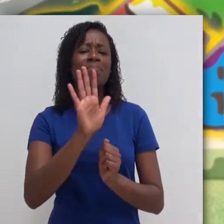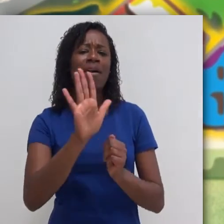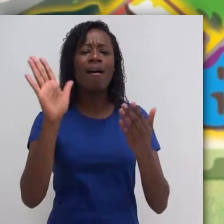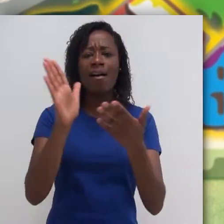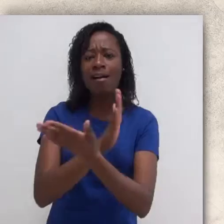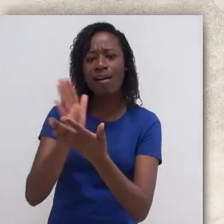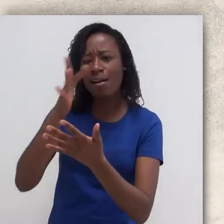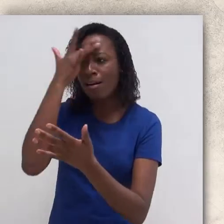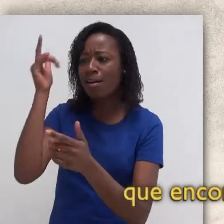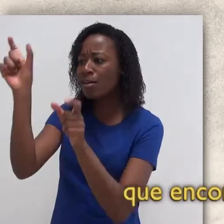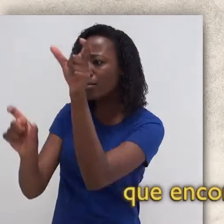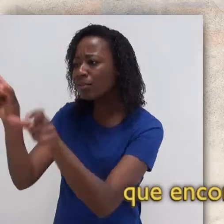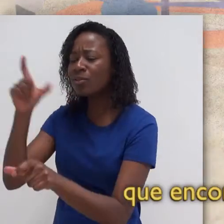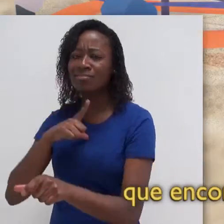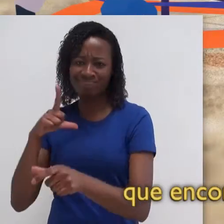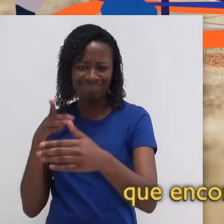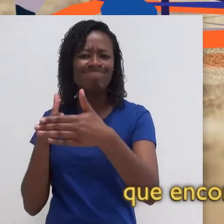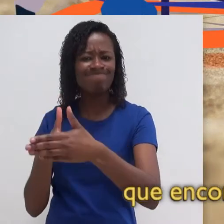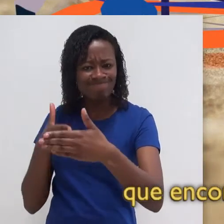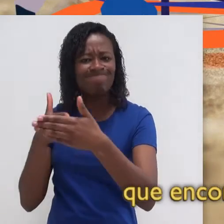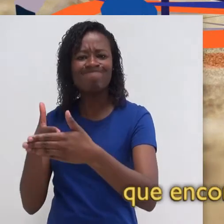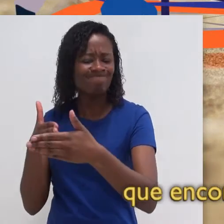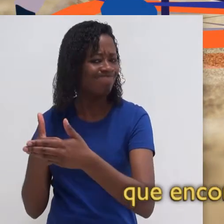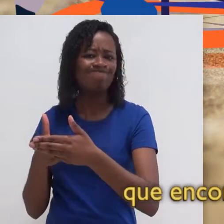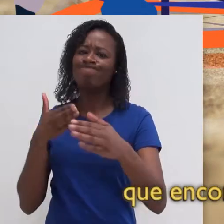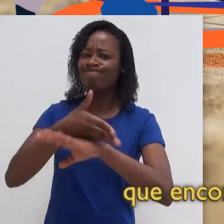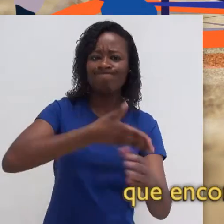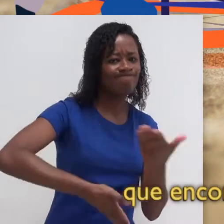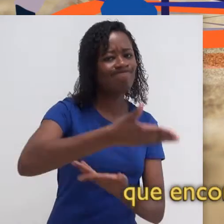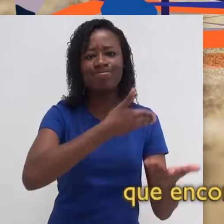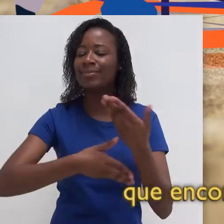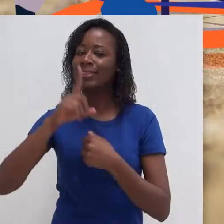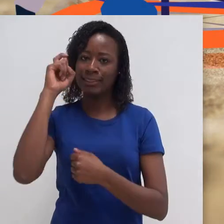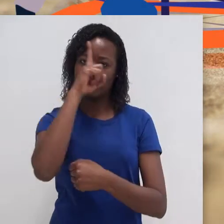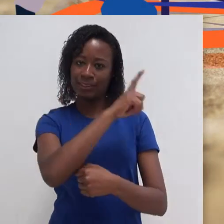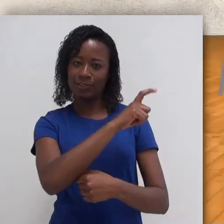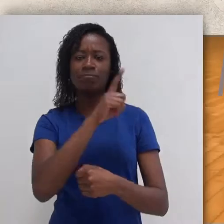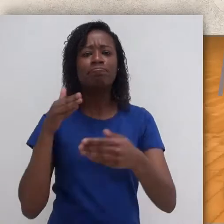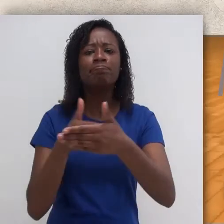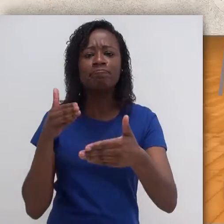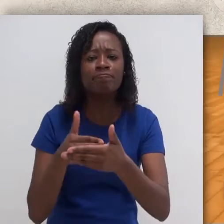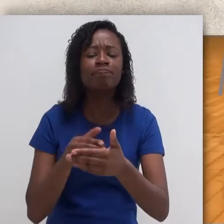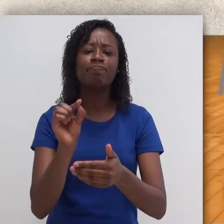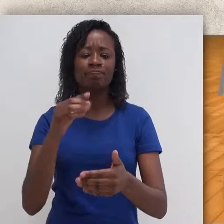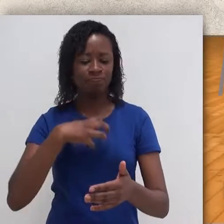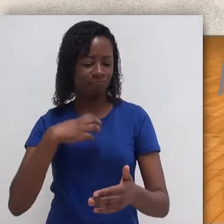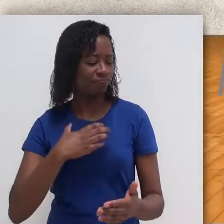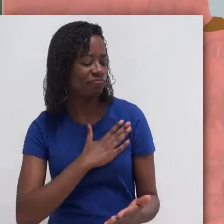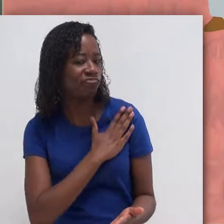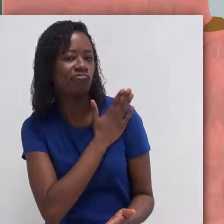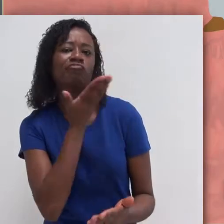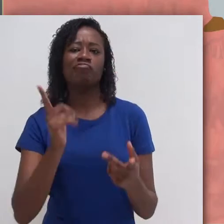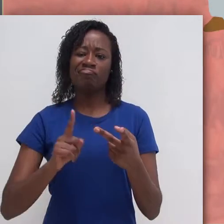Mas existem pessoas que encontram barreiras para participar com as demais. Criança isolada das demais. Barreiras que aparecem